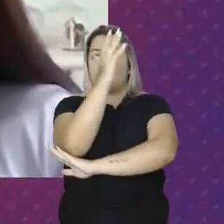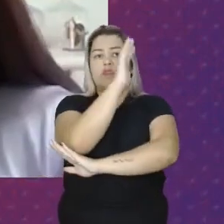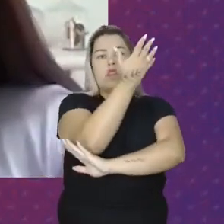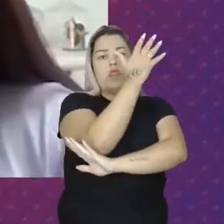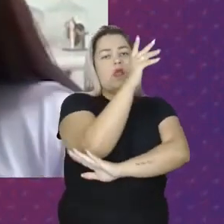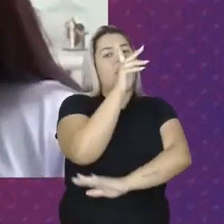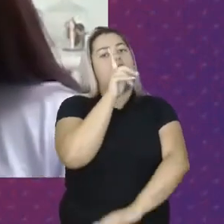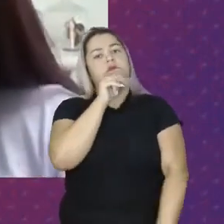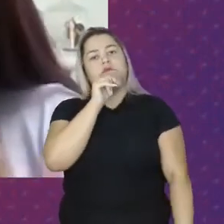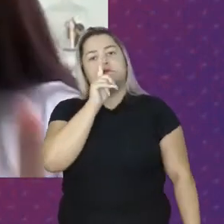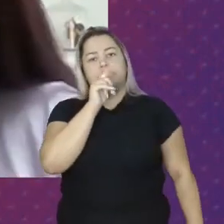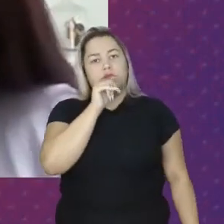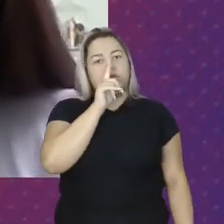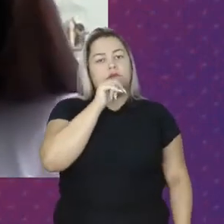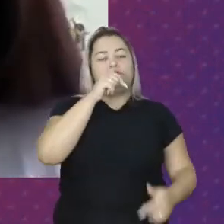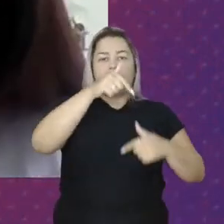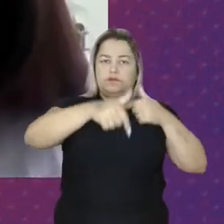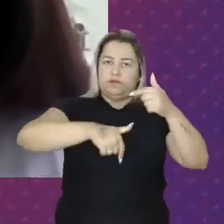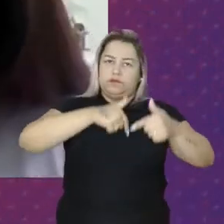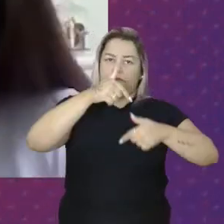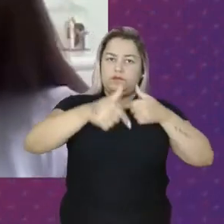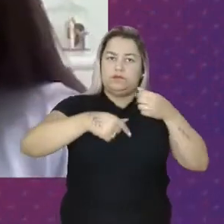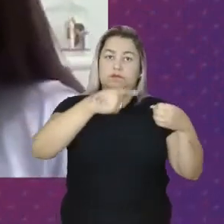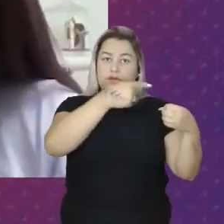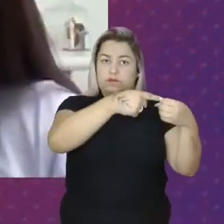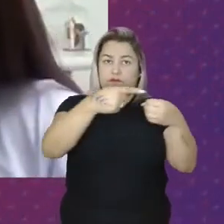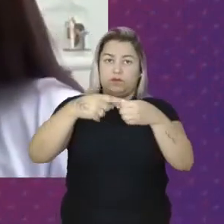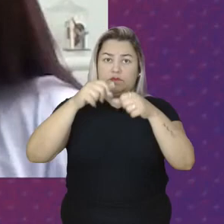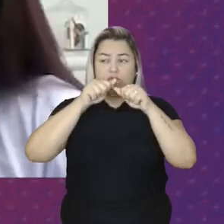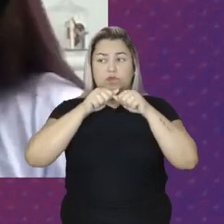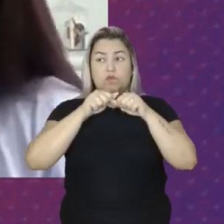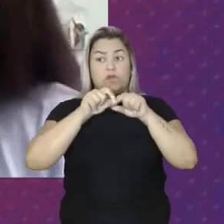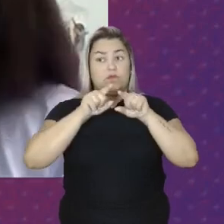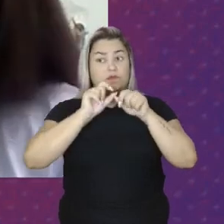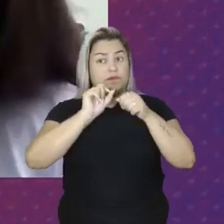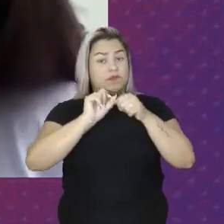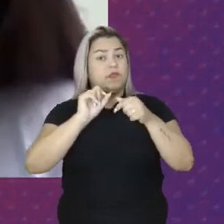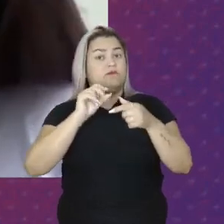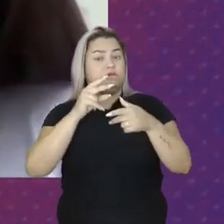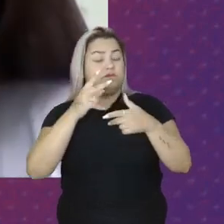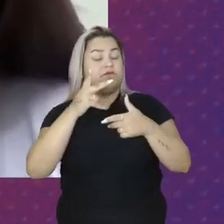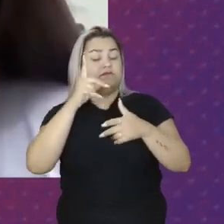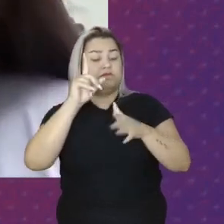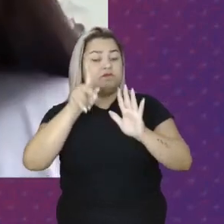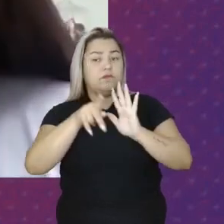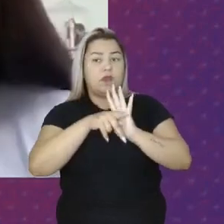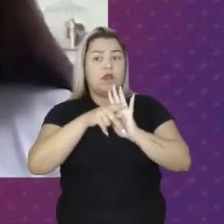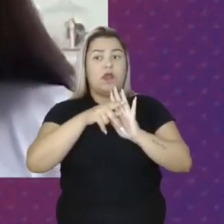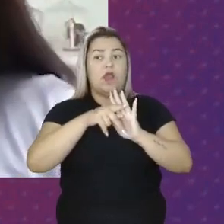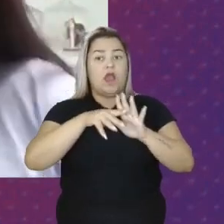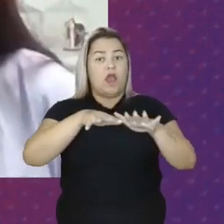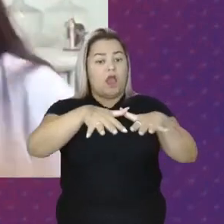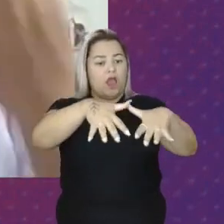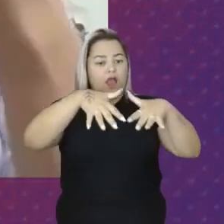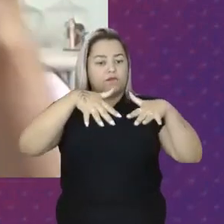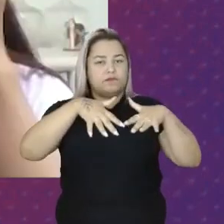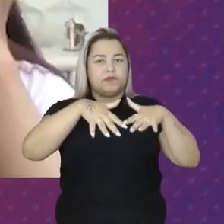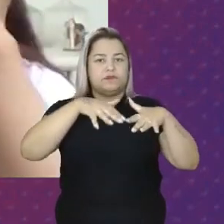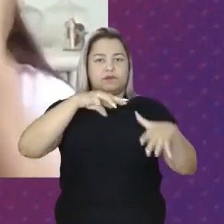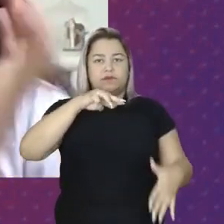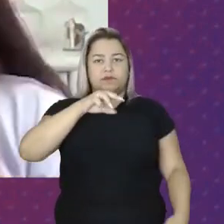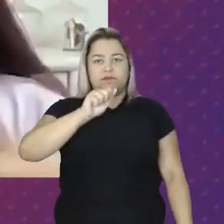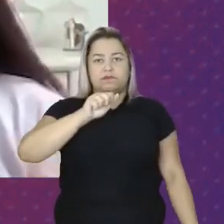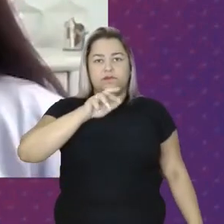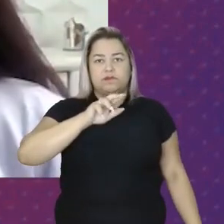Das águas As trabalhadoras Da cidade Protagonizam Que é A marcha das margaritas E aí